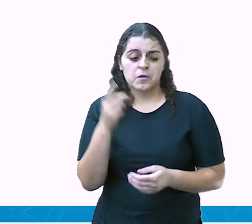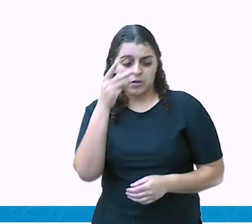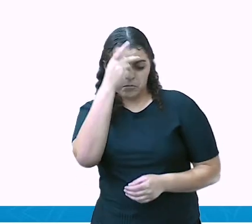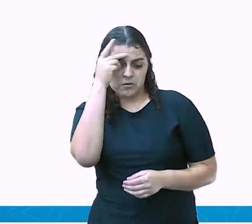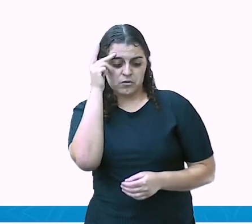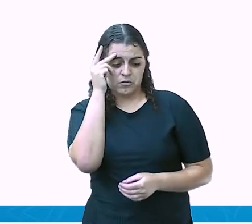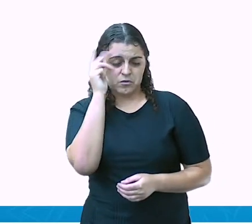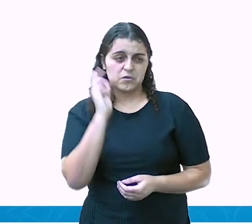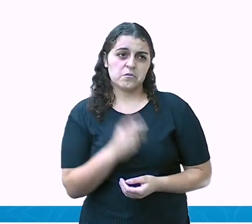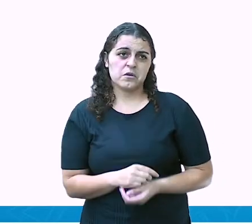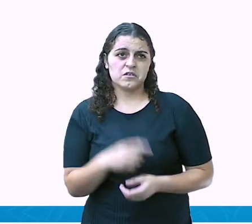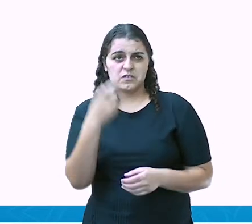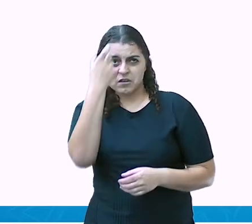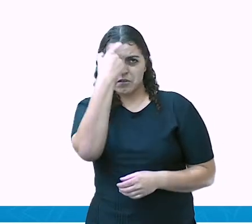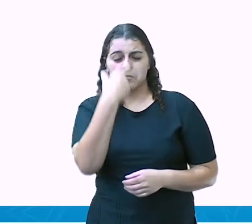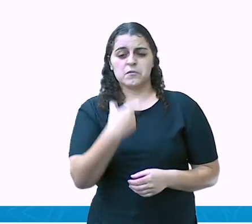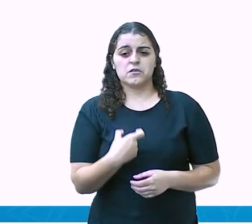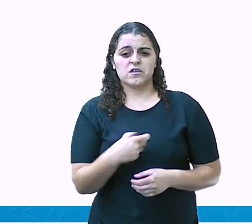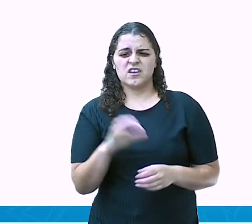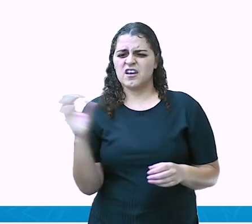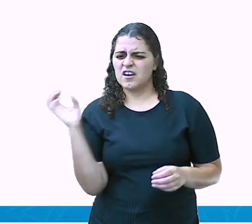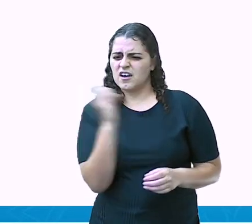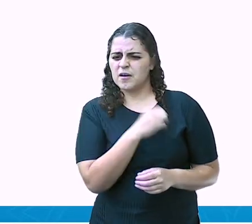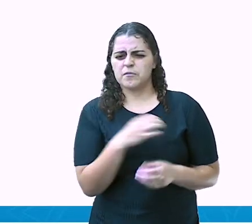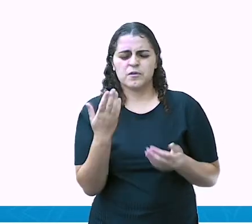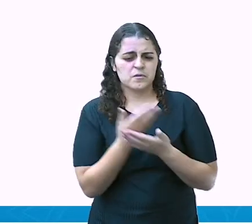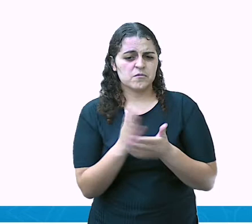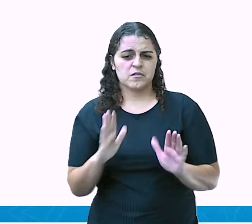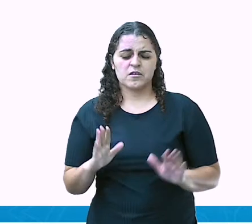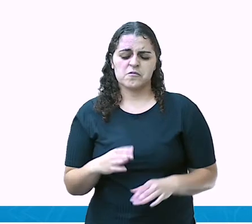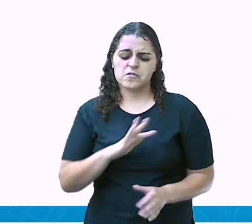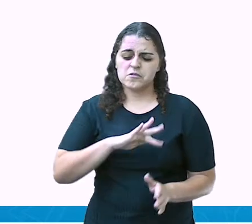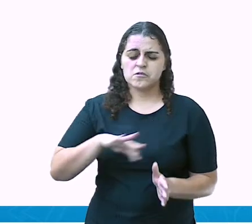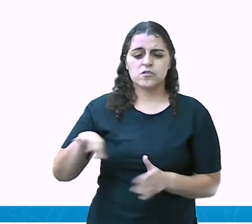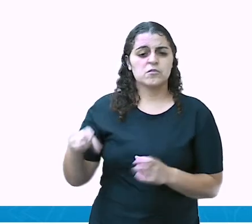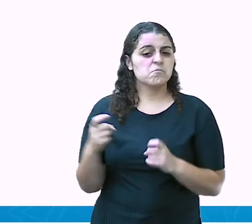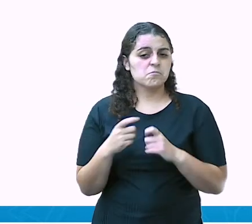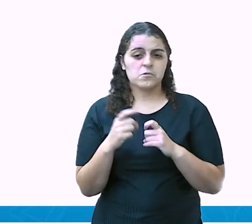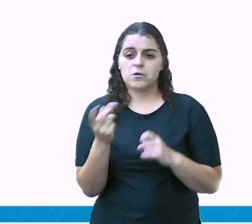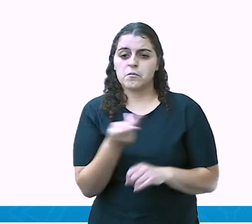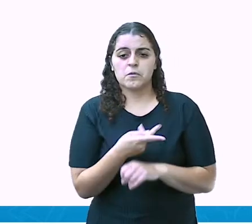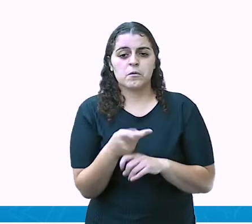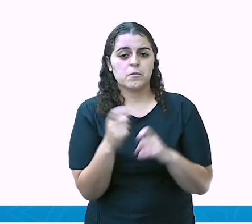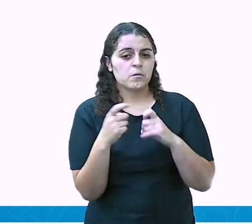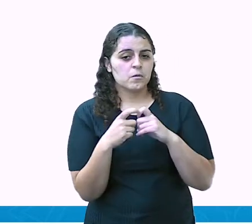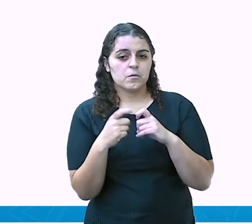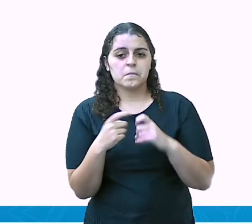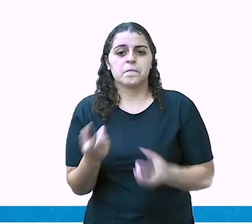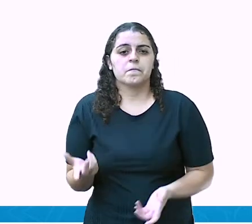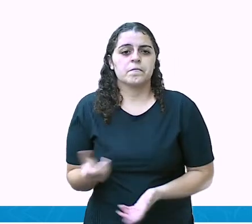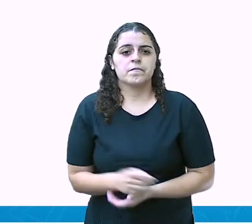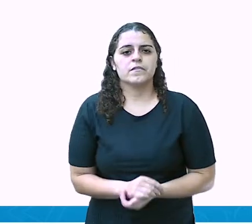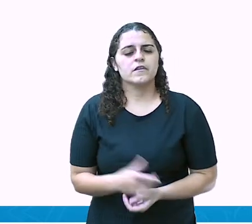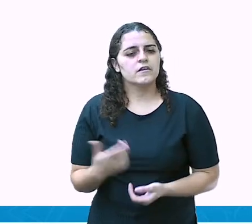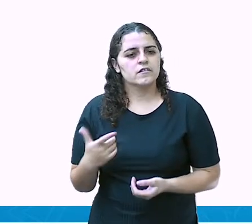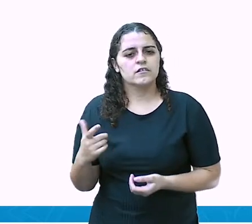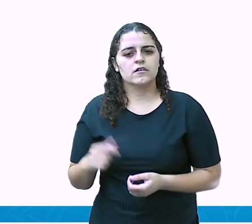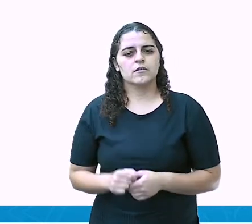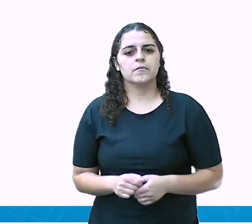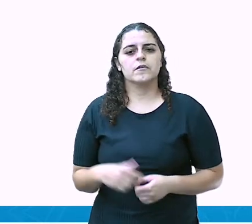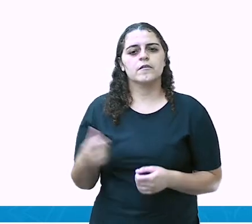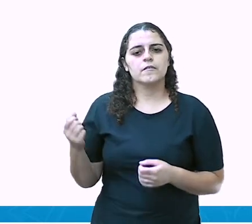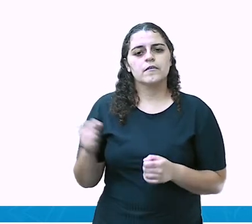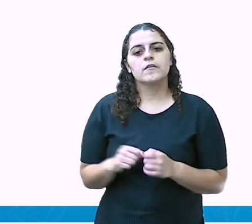acham que isso é personalidade, que vai passar e vai deixando, e vai deixando, e a criança cresce, vira adulto, então nem sempre esse